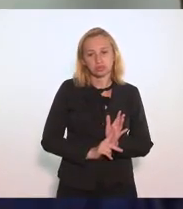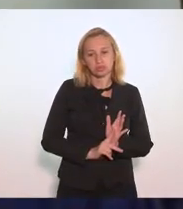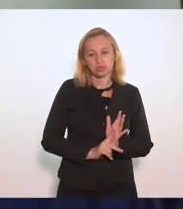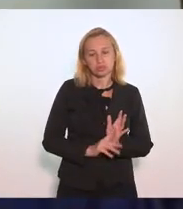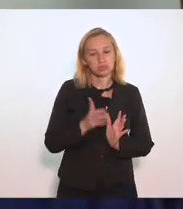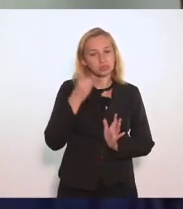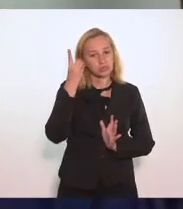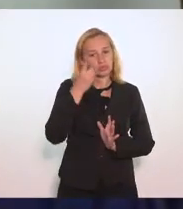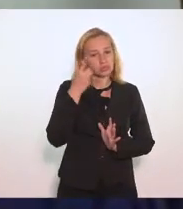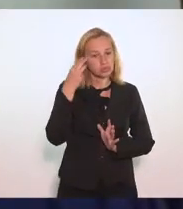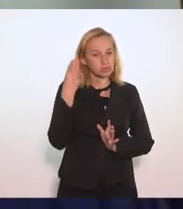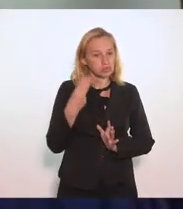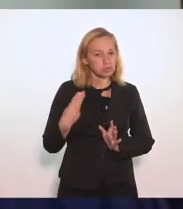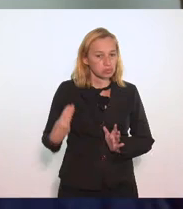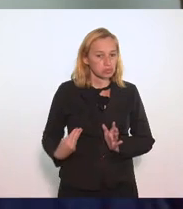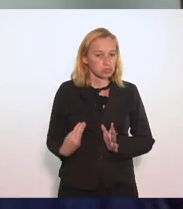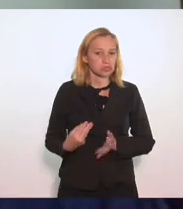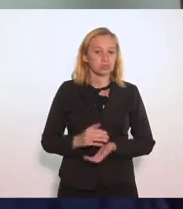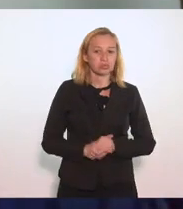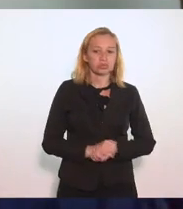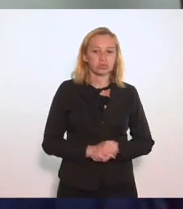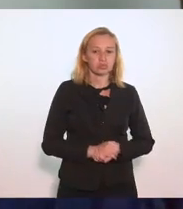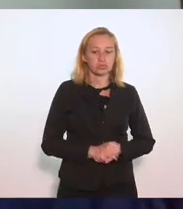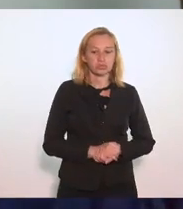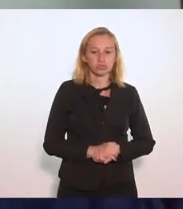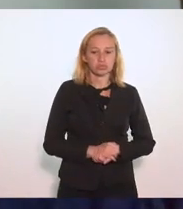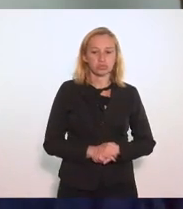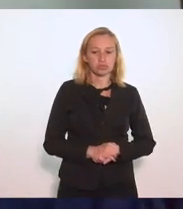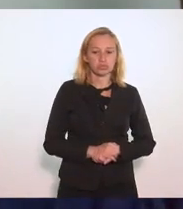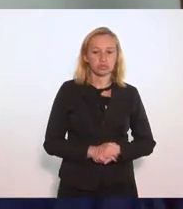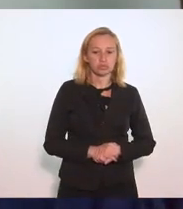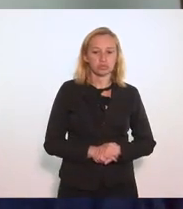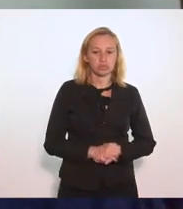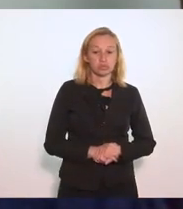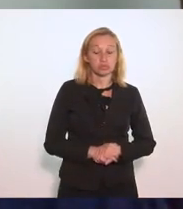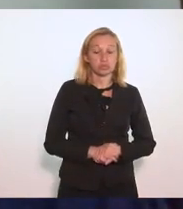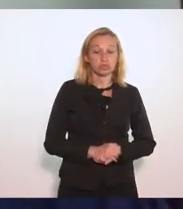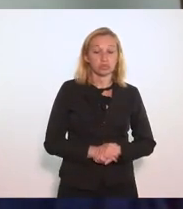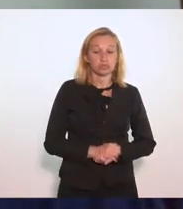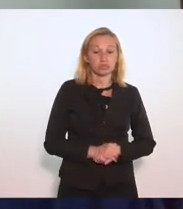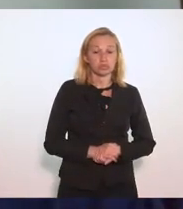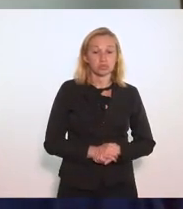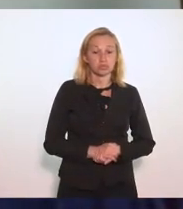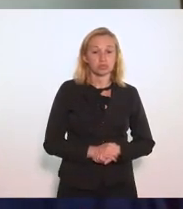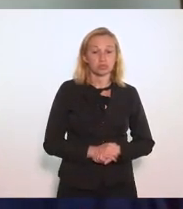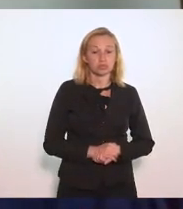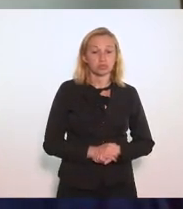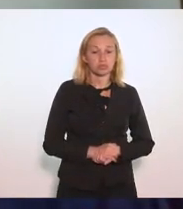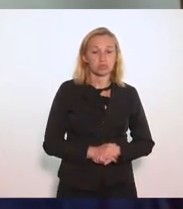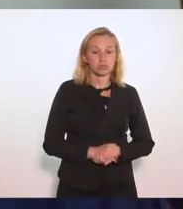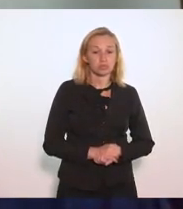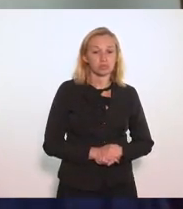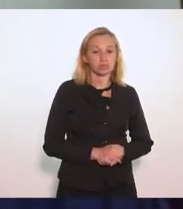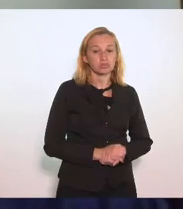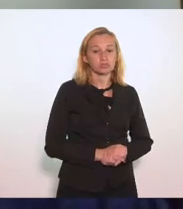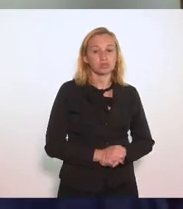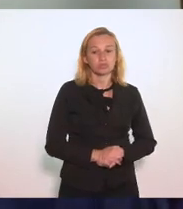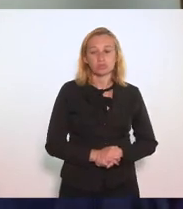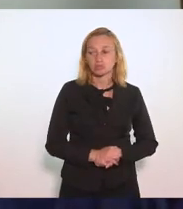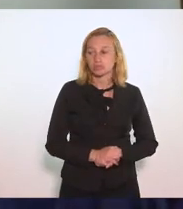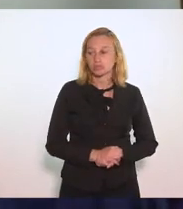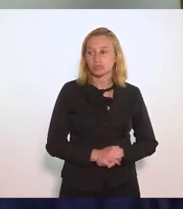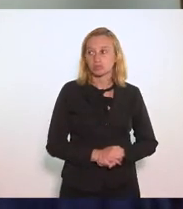pela deputada Mônica Francisco Ela o fez Com os descendentes